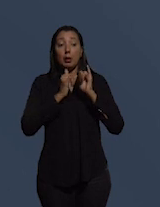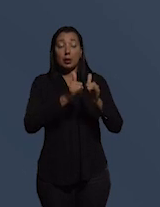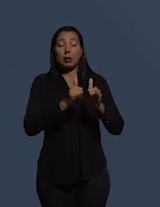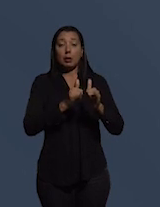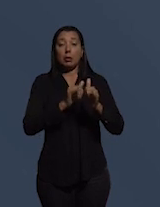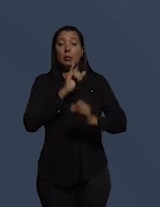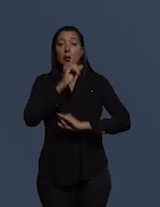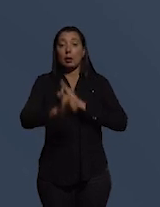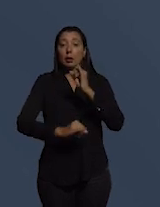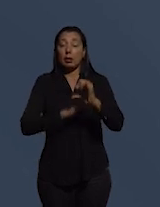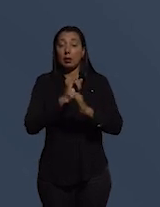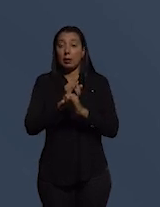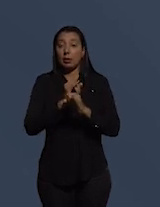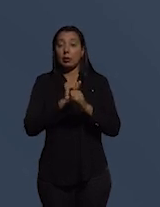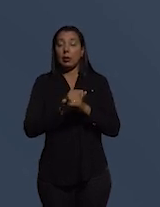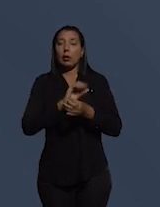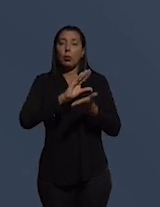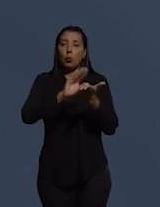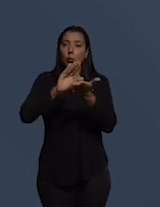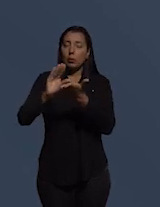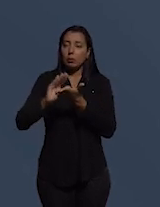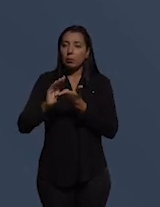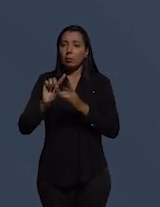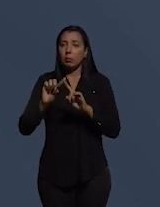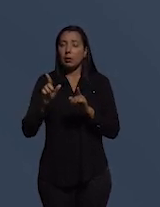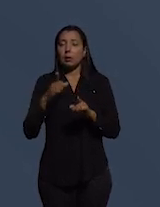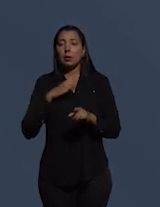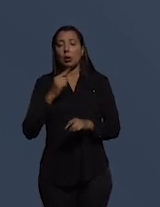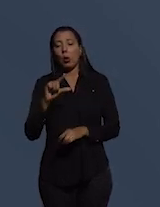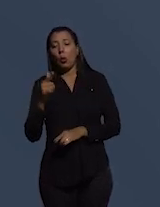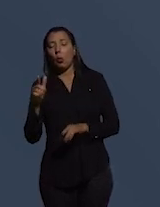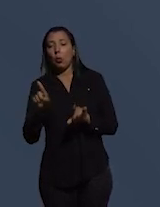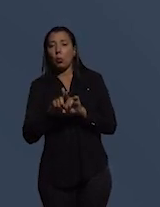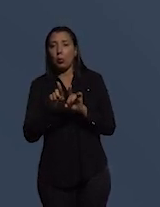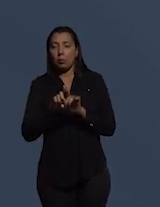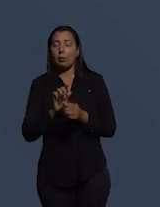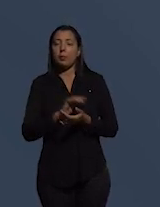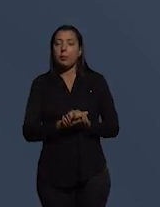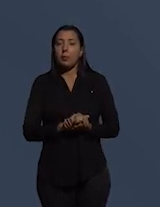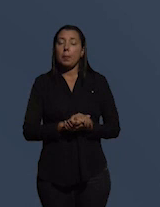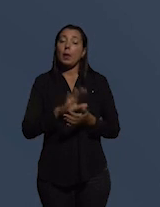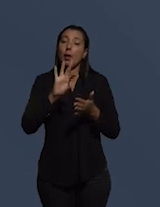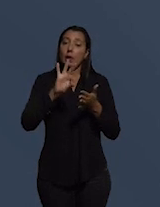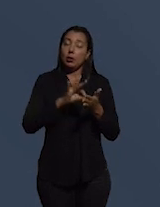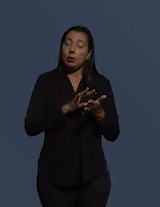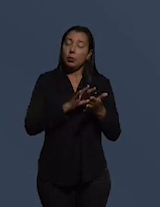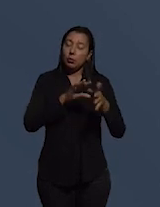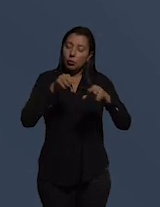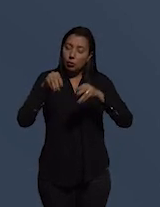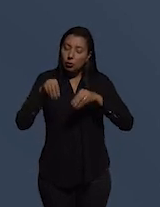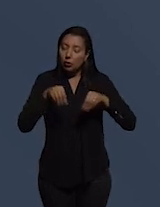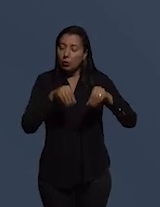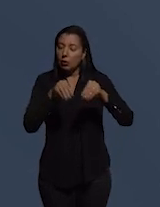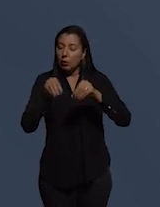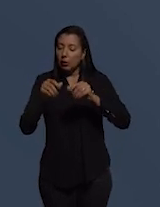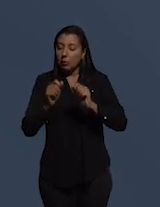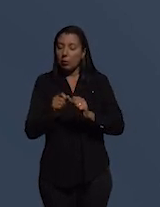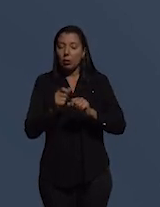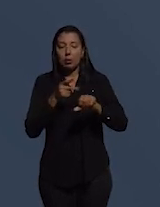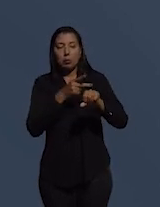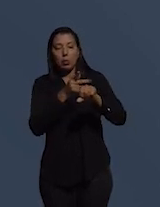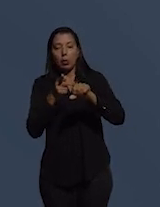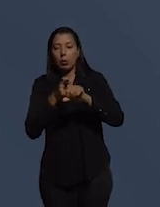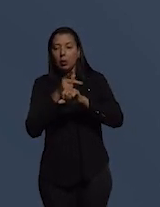do orçamento anual mas tem muitos outros pontos um registro de terras que possa ser buscado